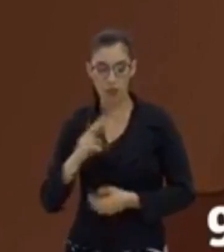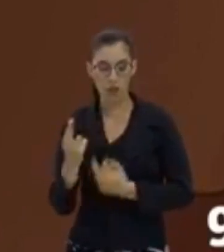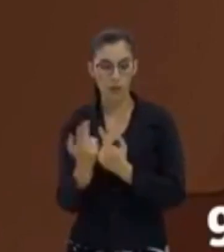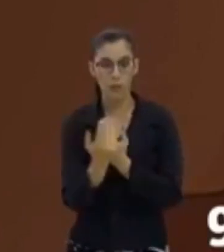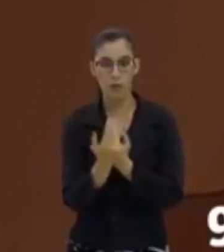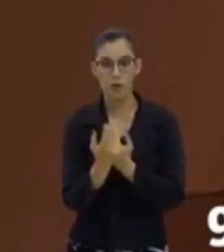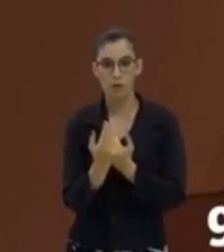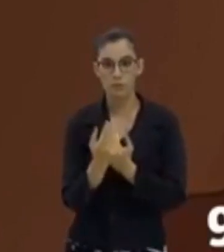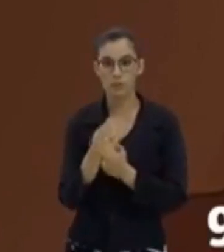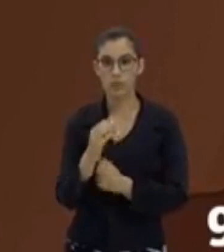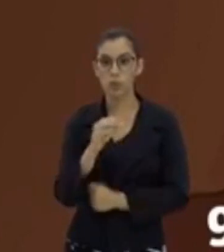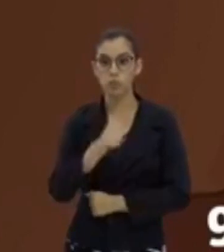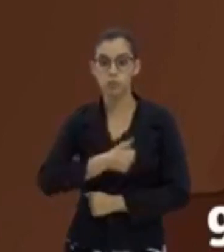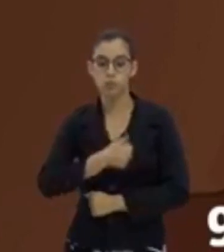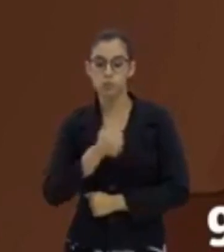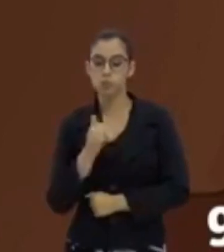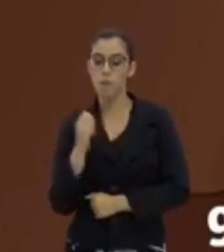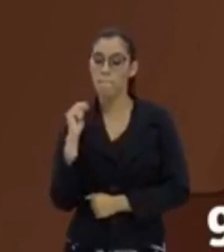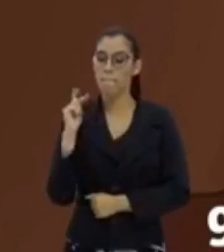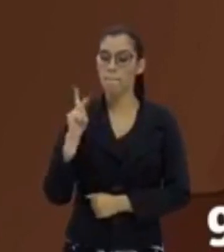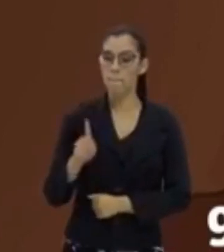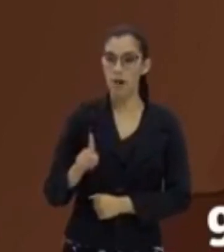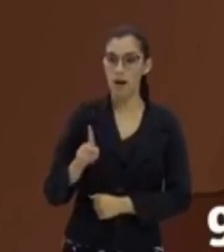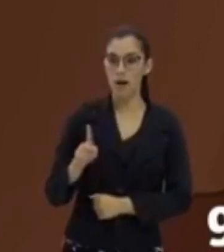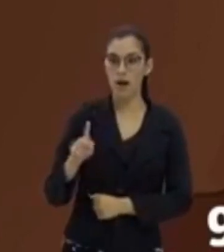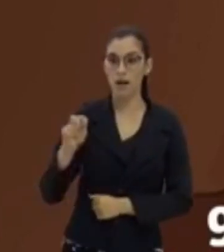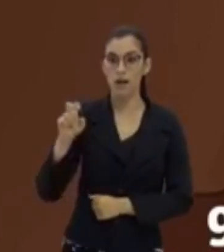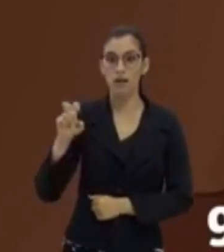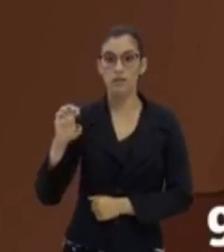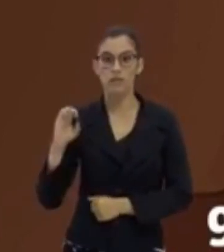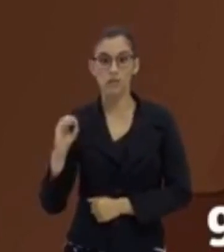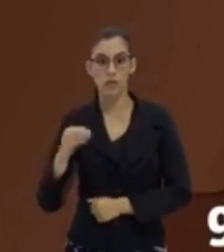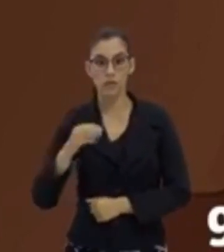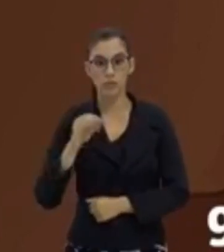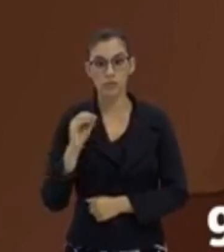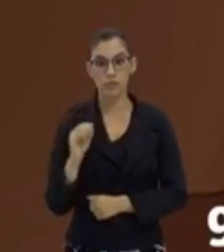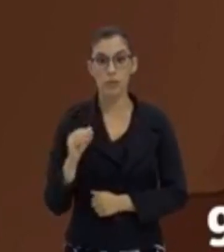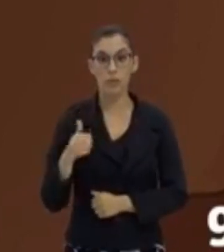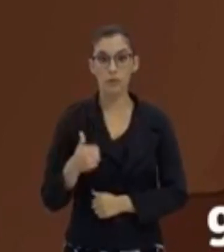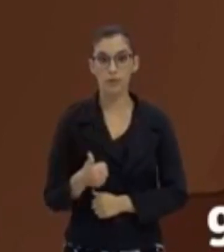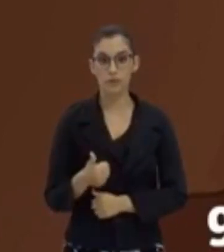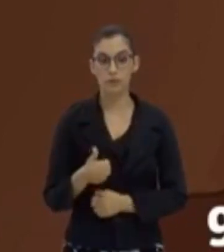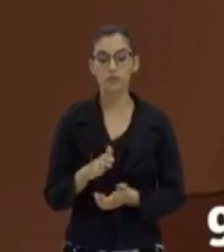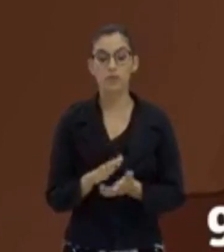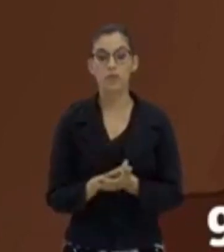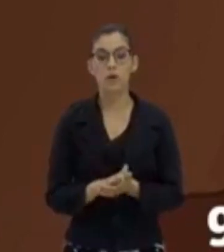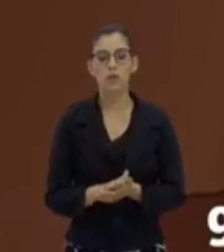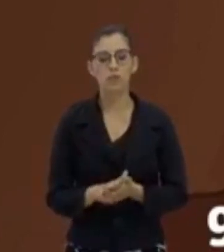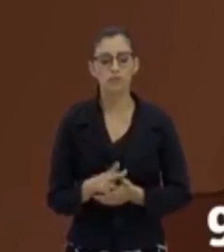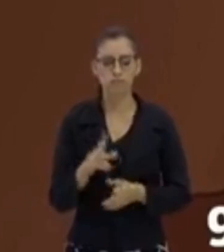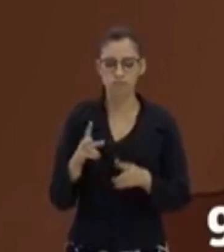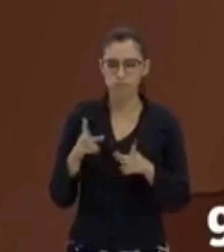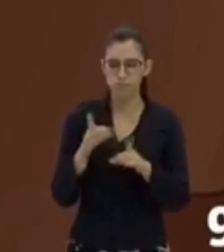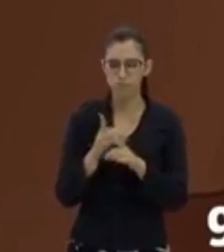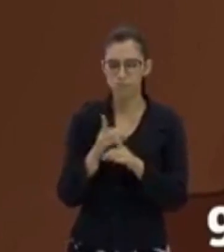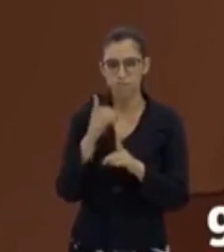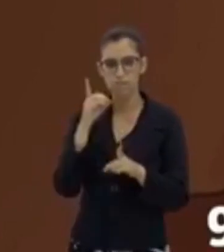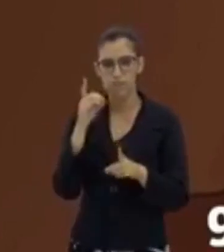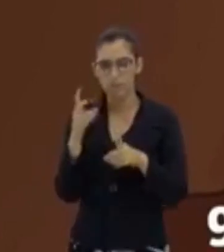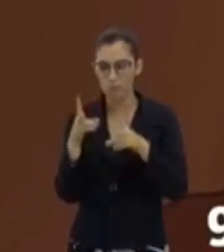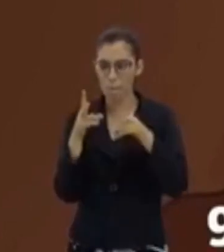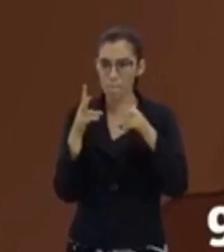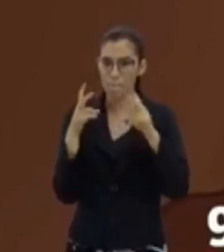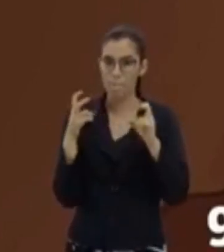Um para cinquenta. Tranquilo? Uma outra coisa. Quando você identifica uma escala com